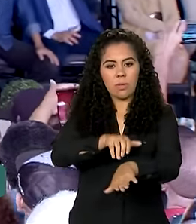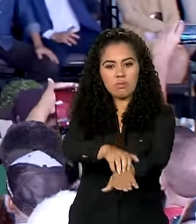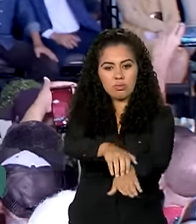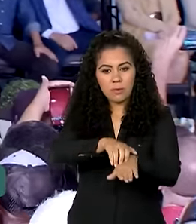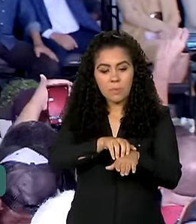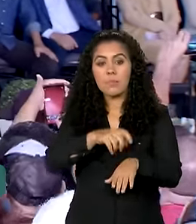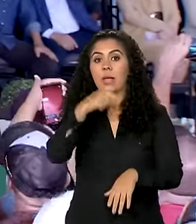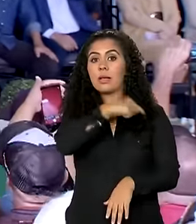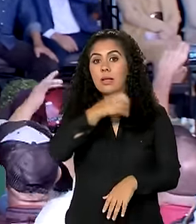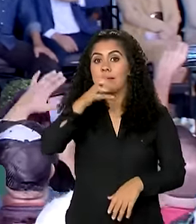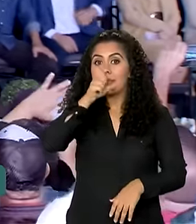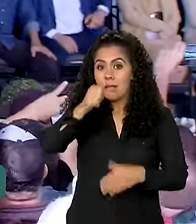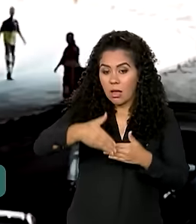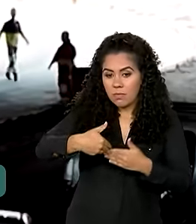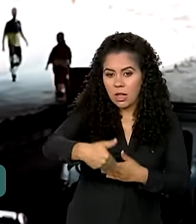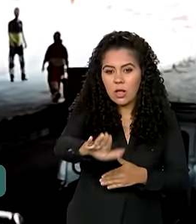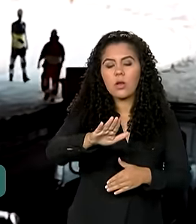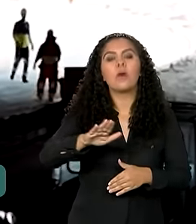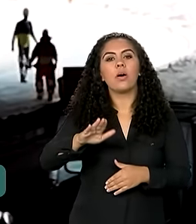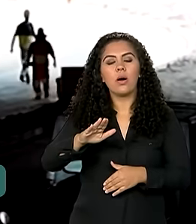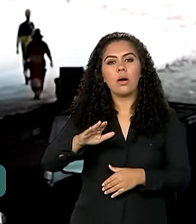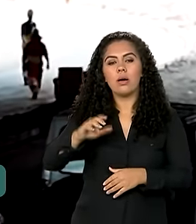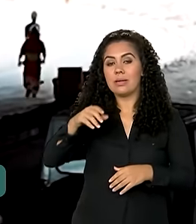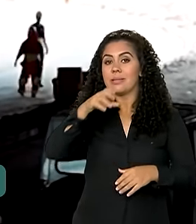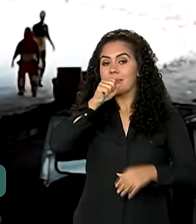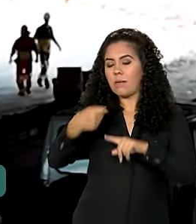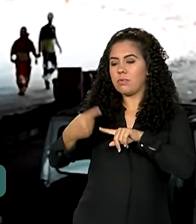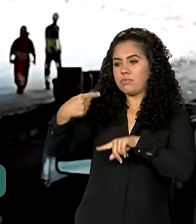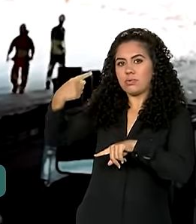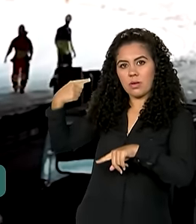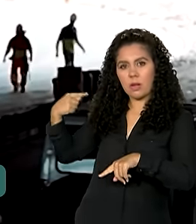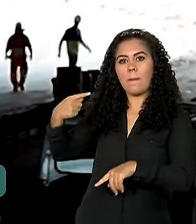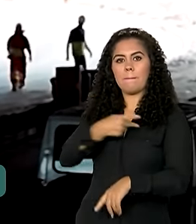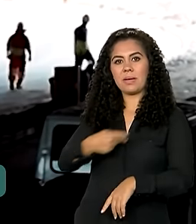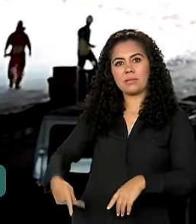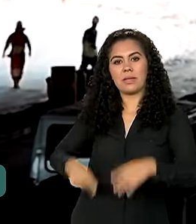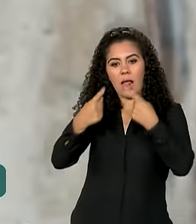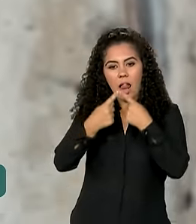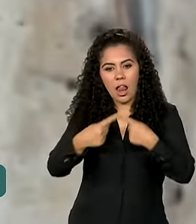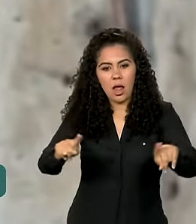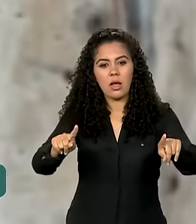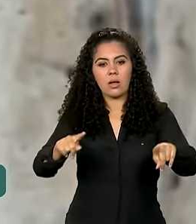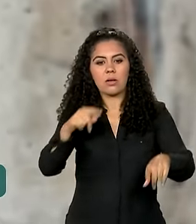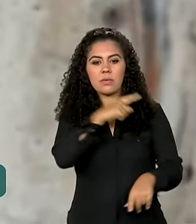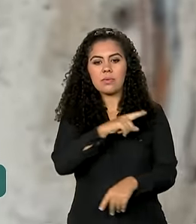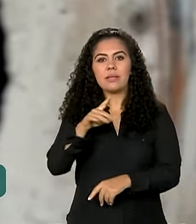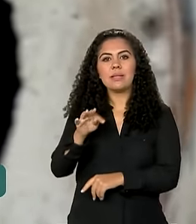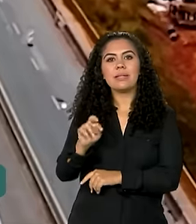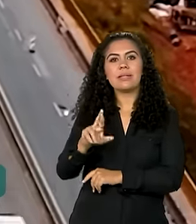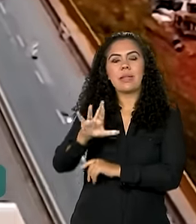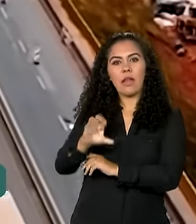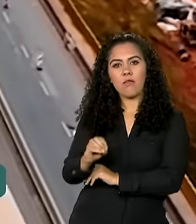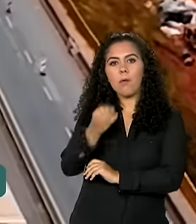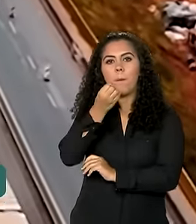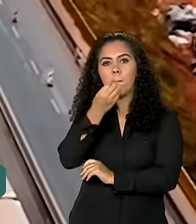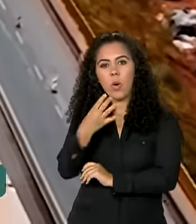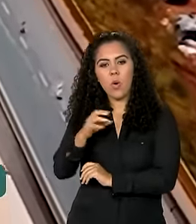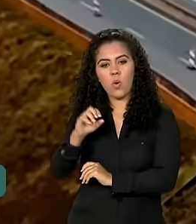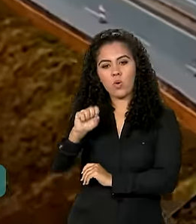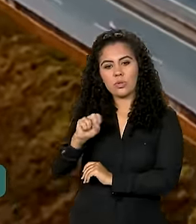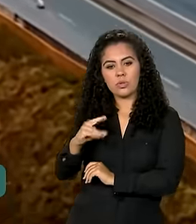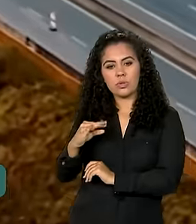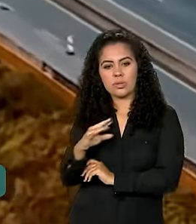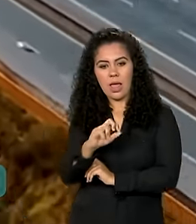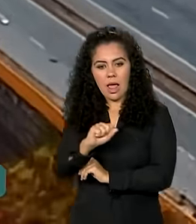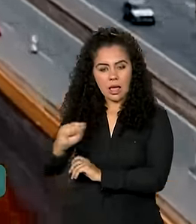mais dois trechos foram inaugurados, o trevo Jacopêssego e a pista marginal do trevo Bom Sucesso. Somadas, as